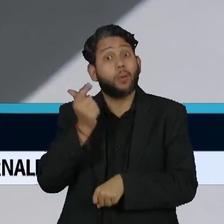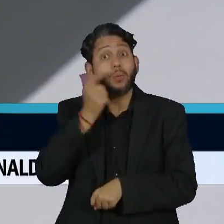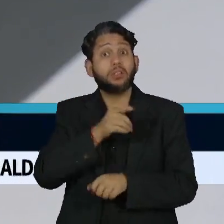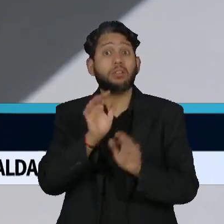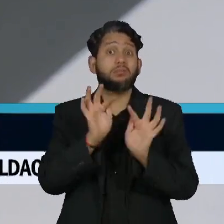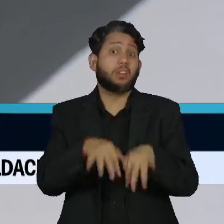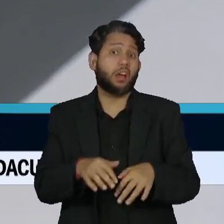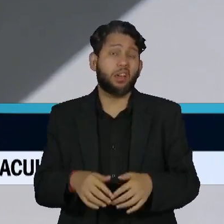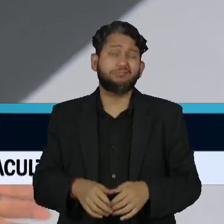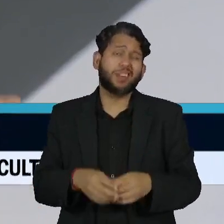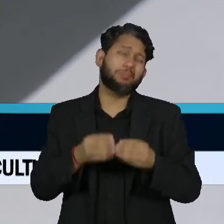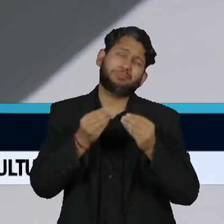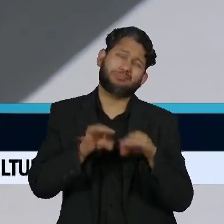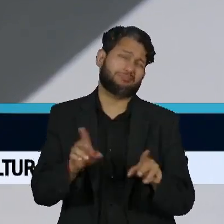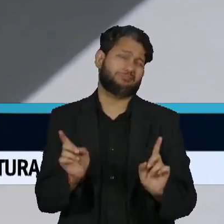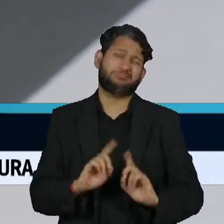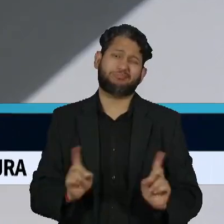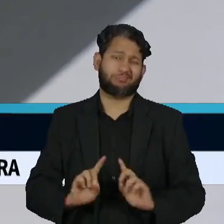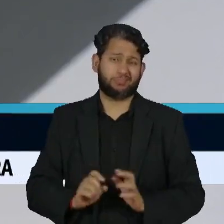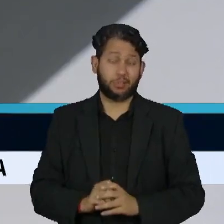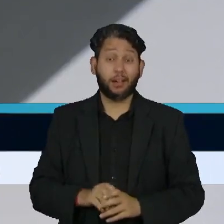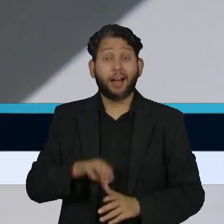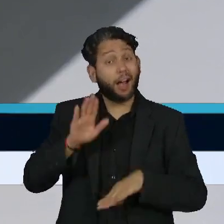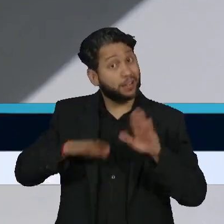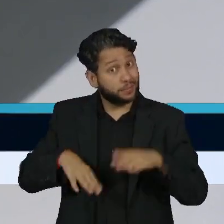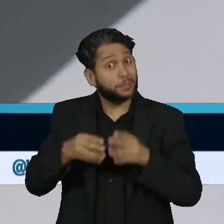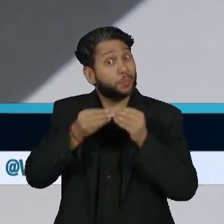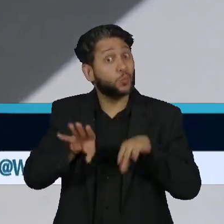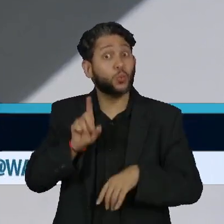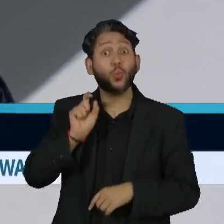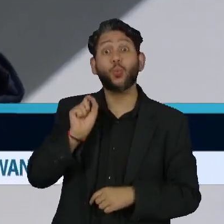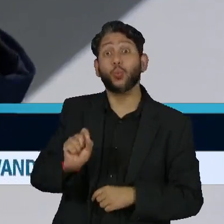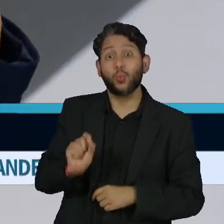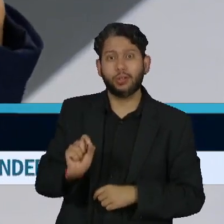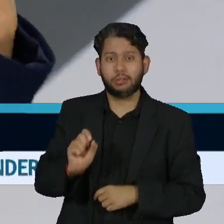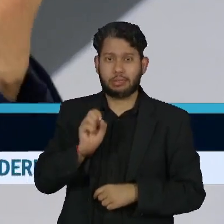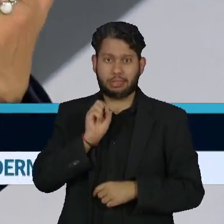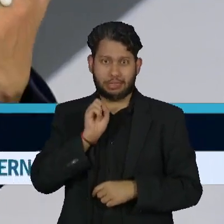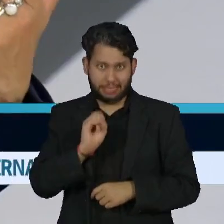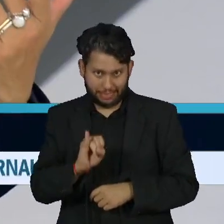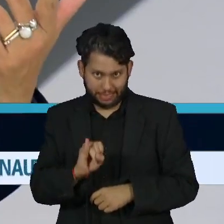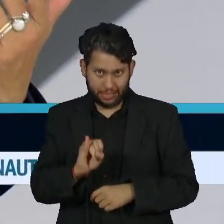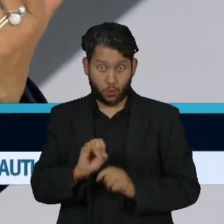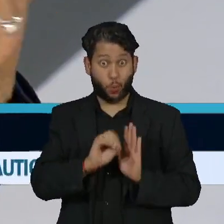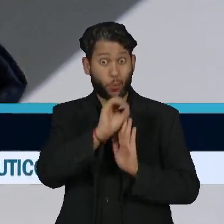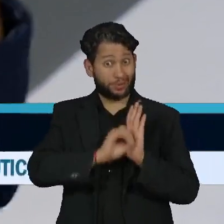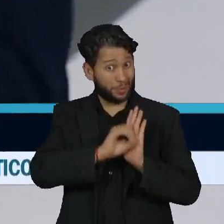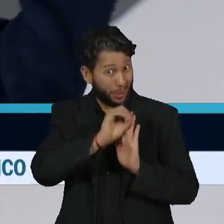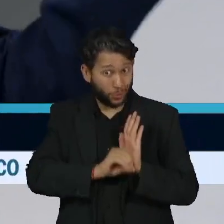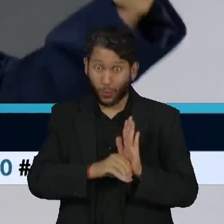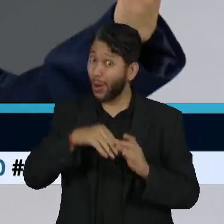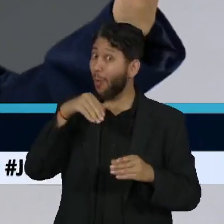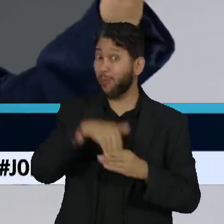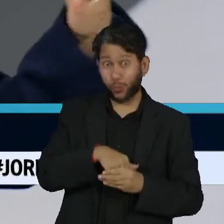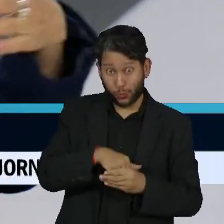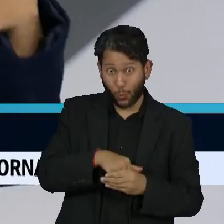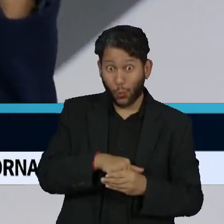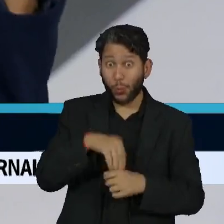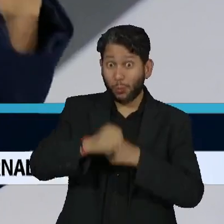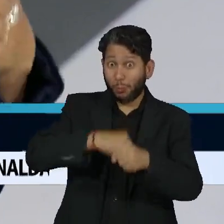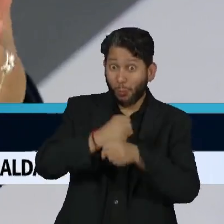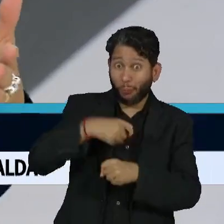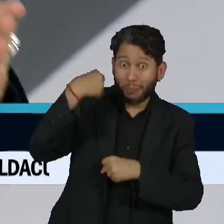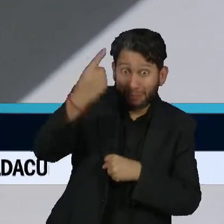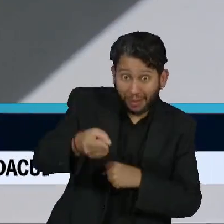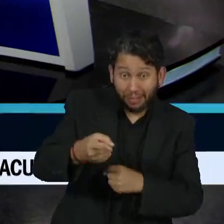Não, não traz grande prejuízo. O que costuma trazer prejuízo para o governo é quando você não vota o orçamento do exercício seguinte